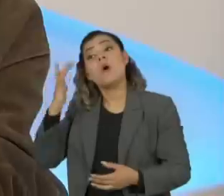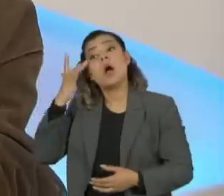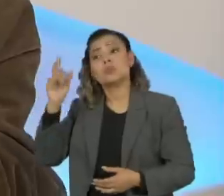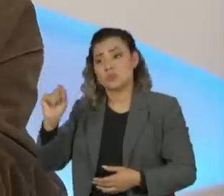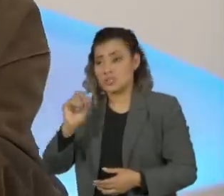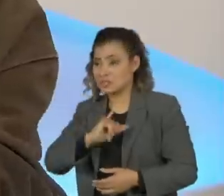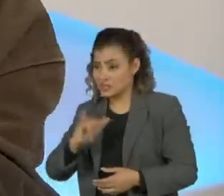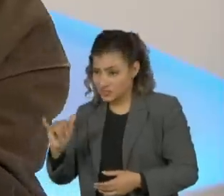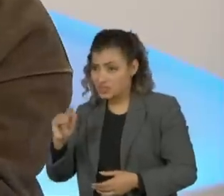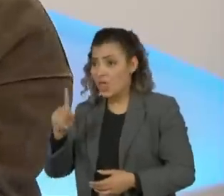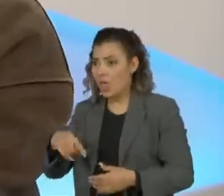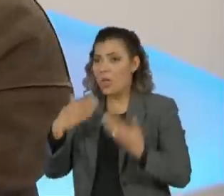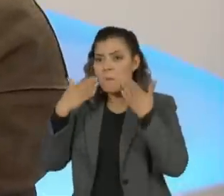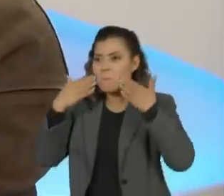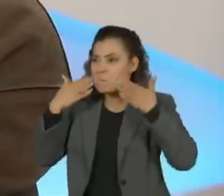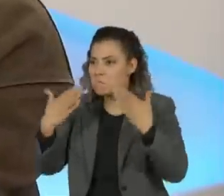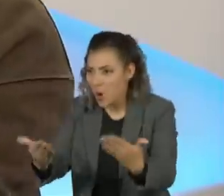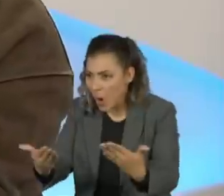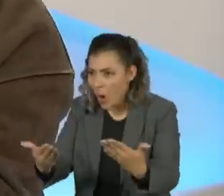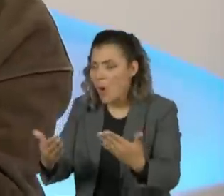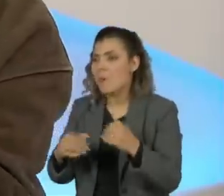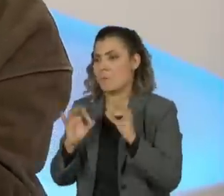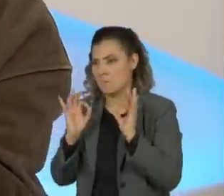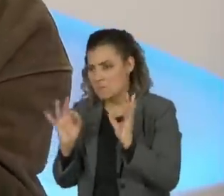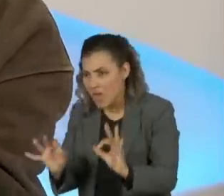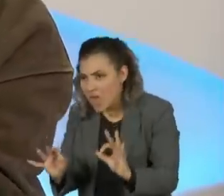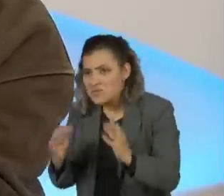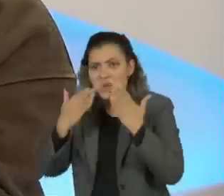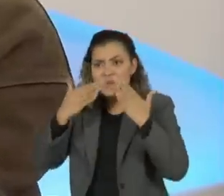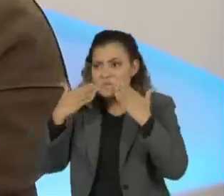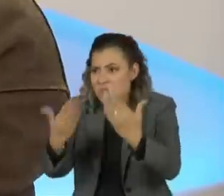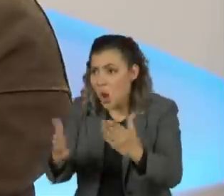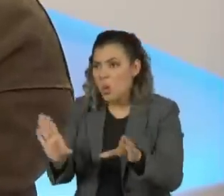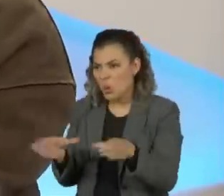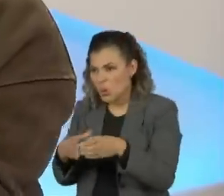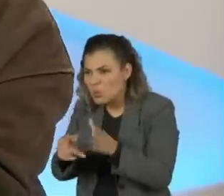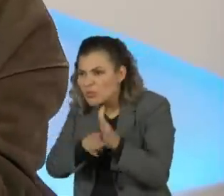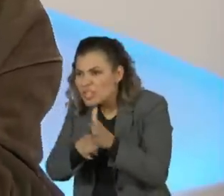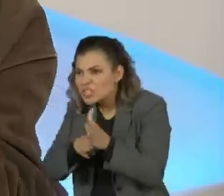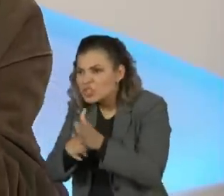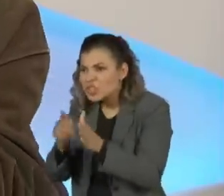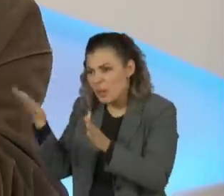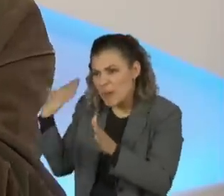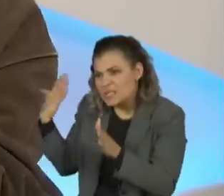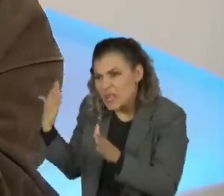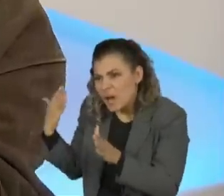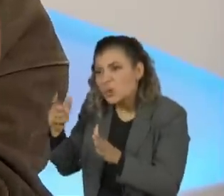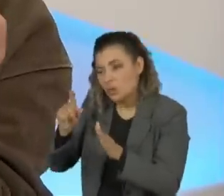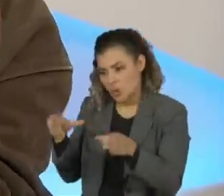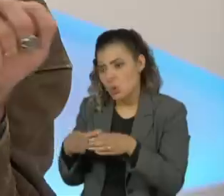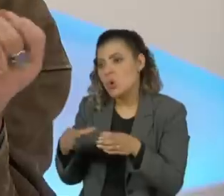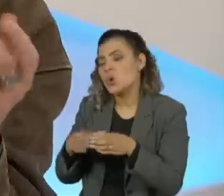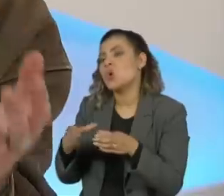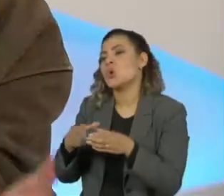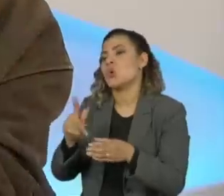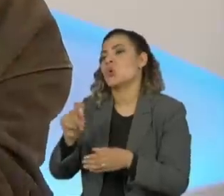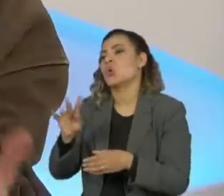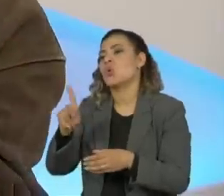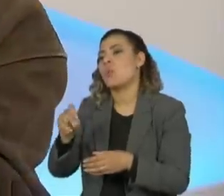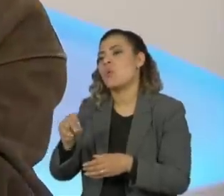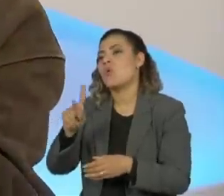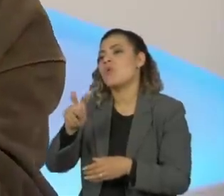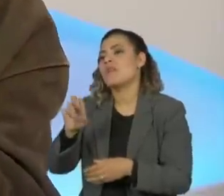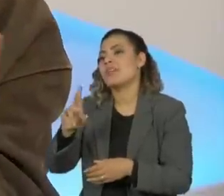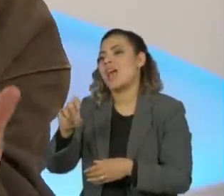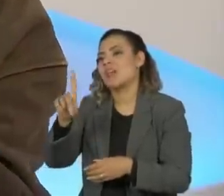é para fazer uma devassa dentro de uma comissão, de uma verdade, ainda mais sendo um partido que